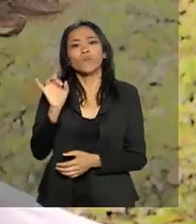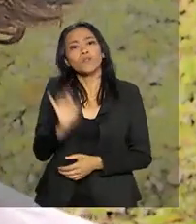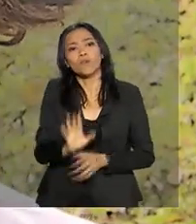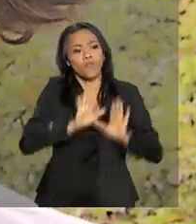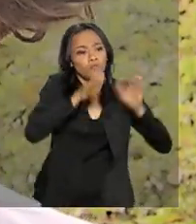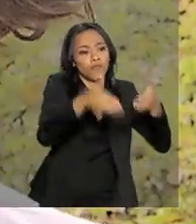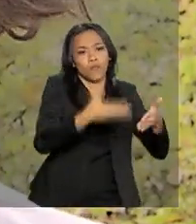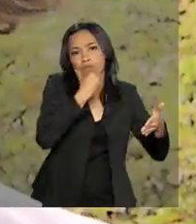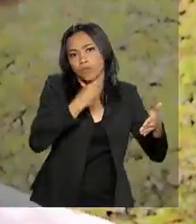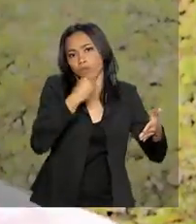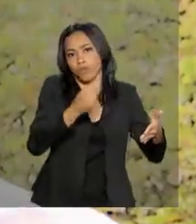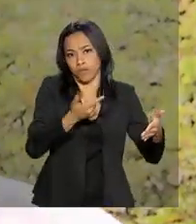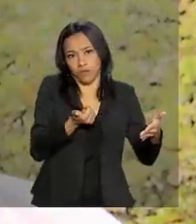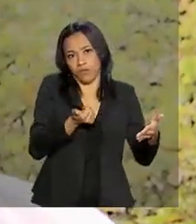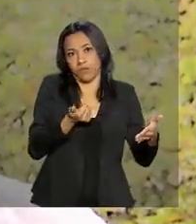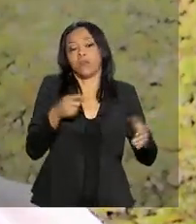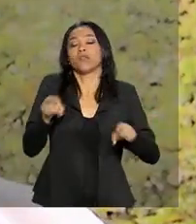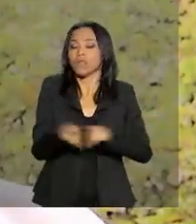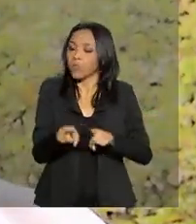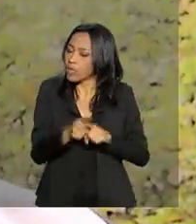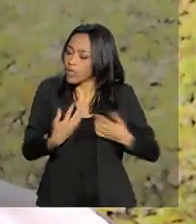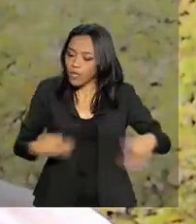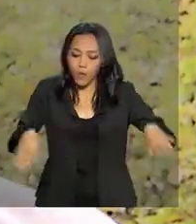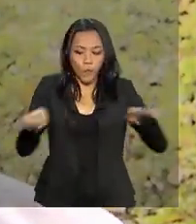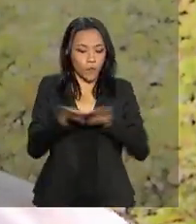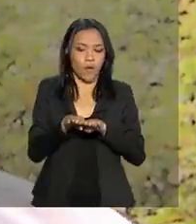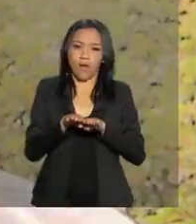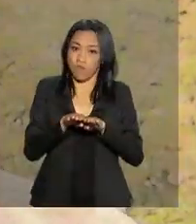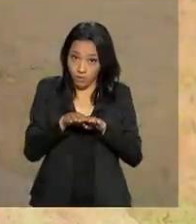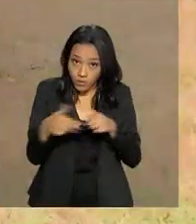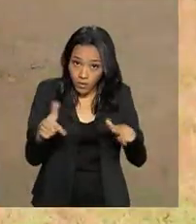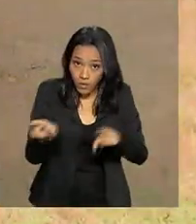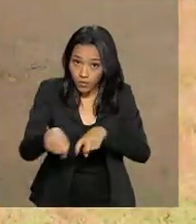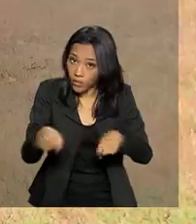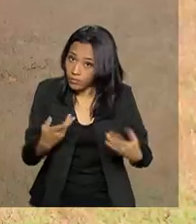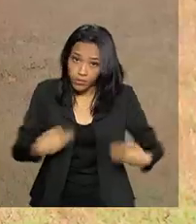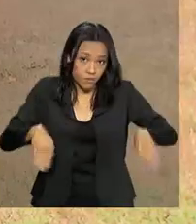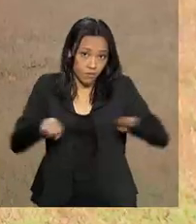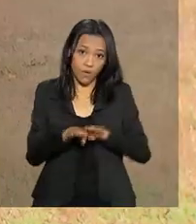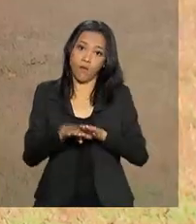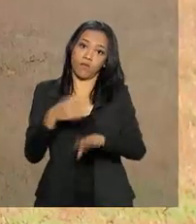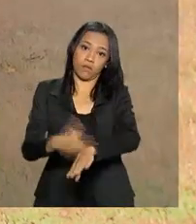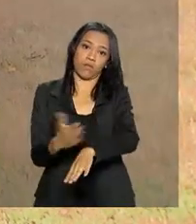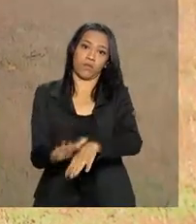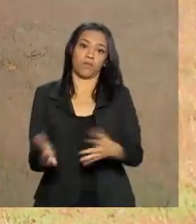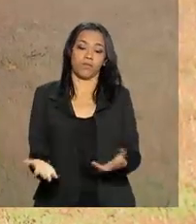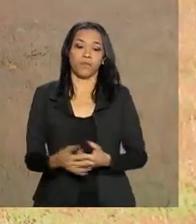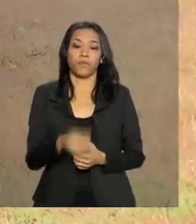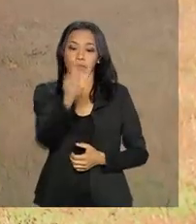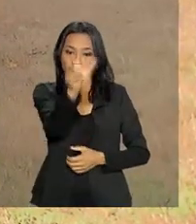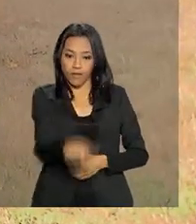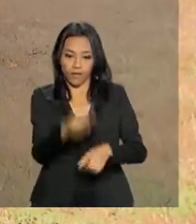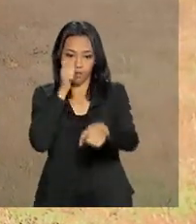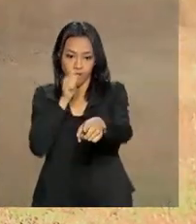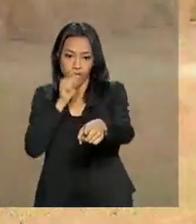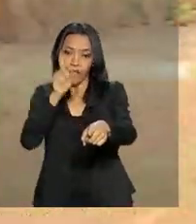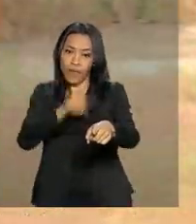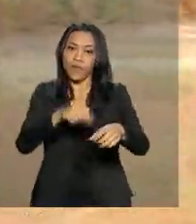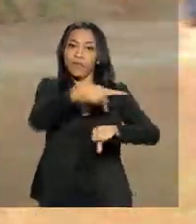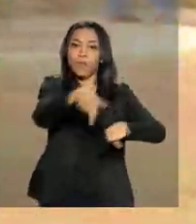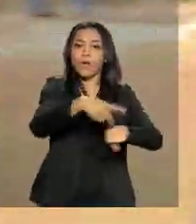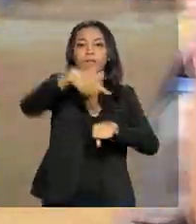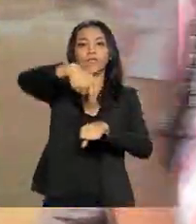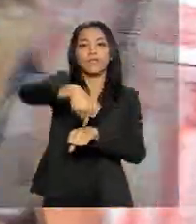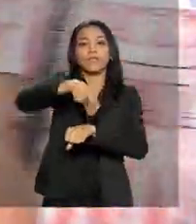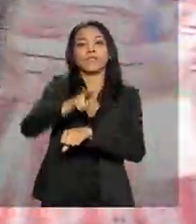destinada apenas aos homens, tem que ser destinada igualmente a todos que trabalham no campo. Teresa Okio é do Quênia. Ela conta que lá, as